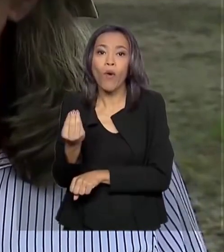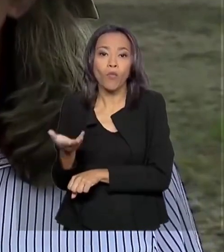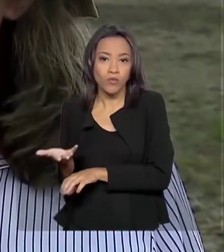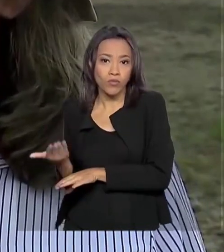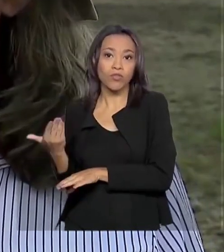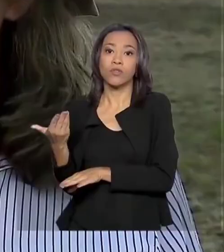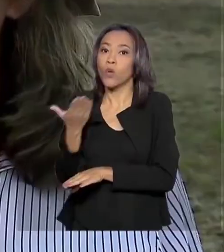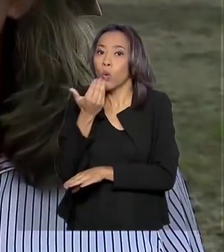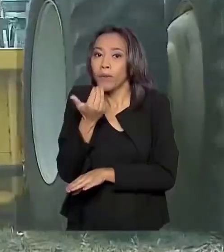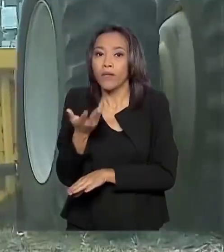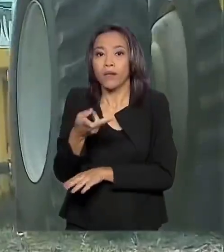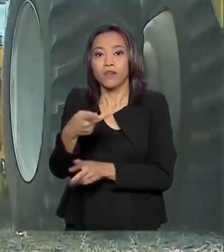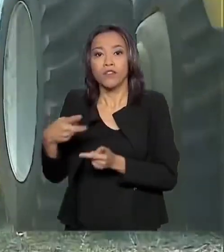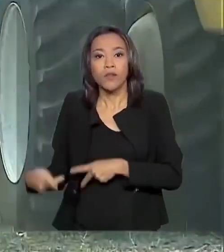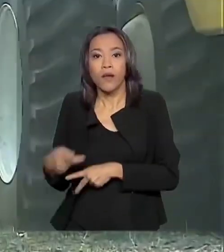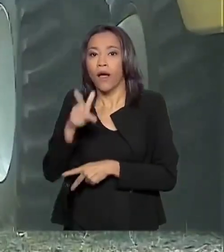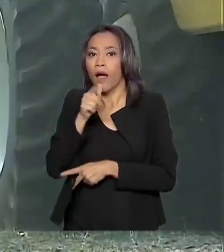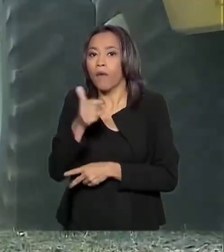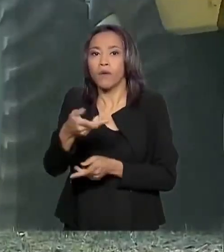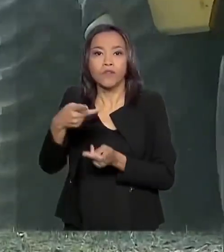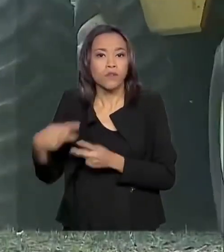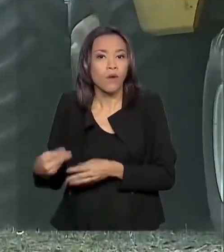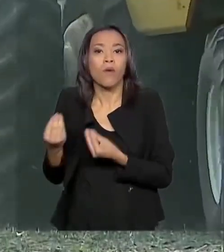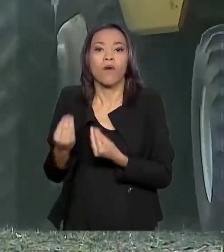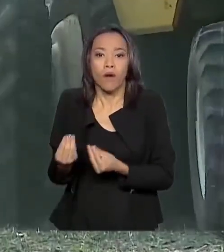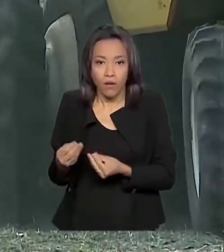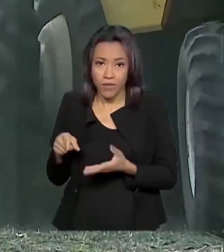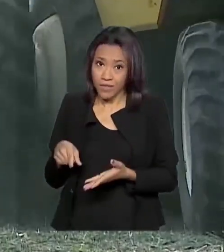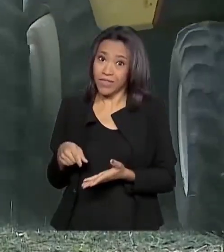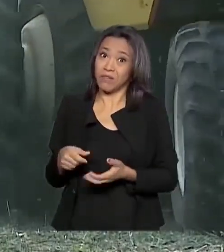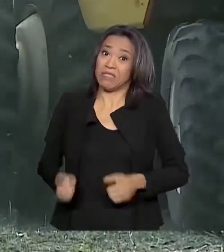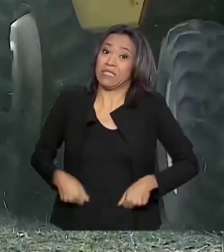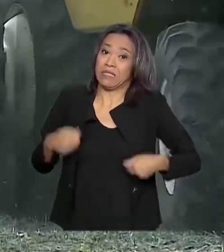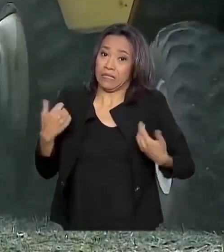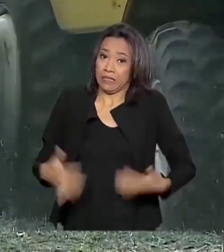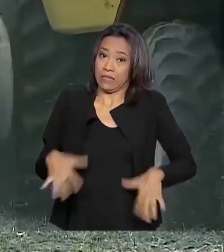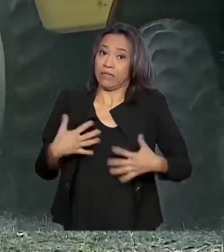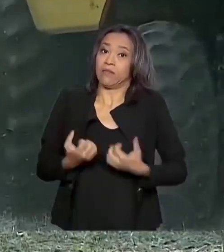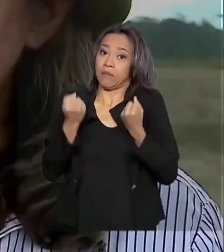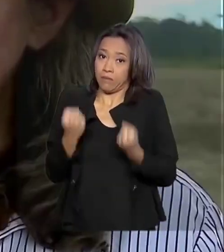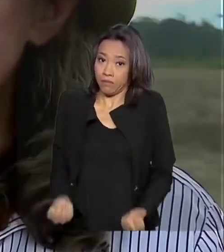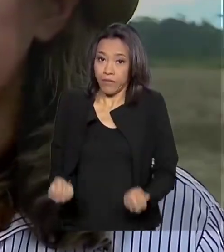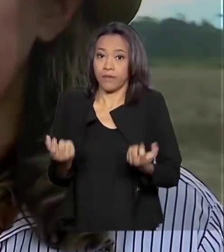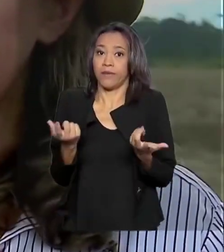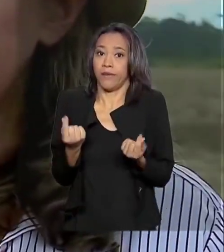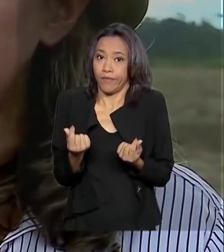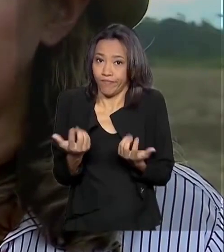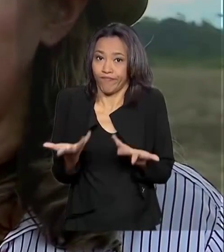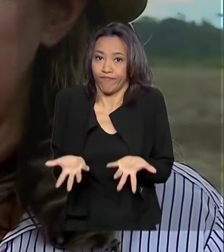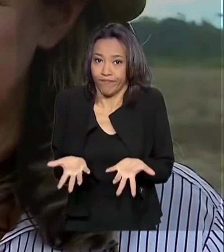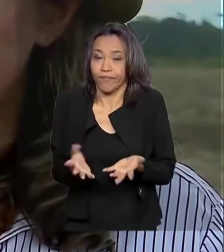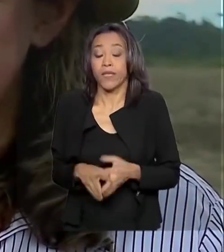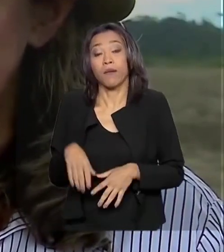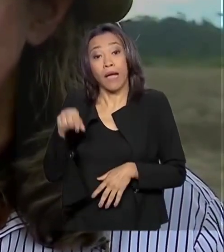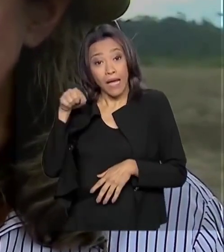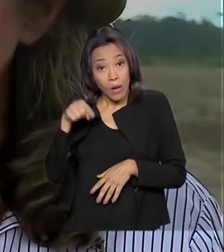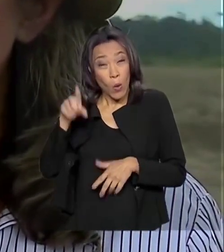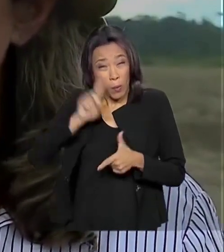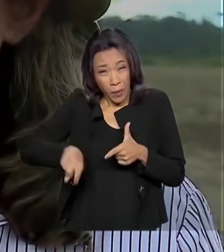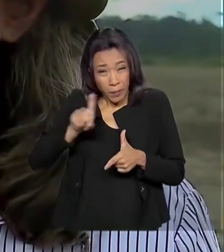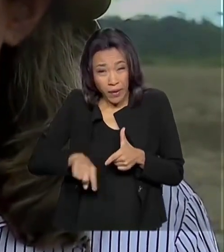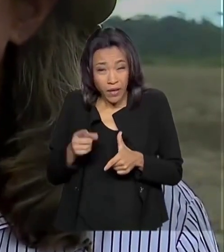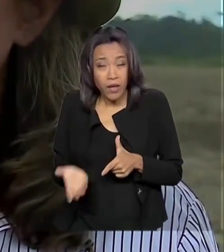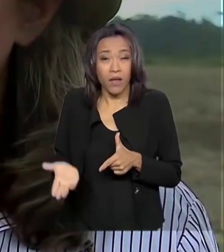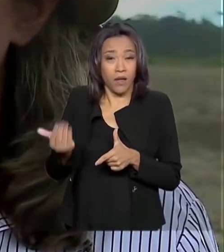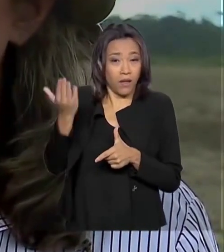comida, água e todos também os custos que refletem no bolso do produtor. Então, assim, aquele problema que nós